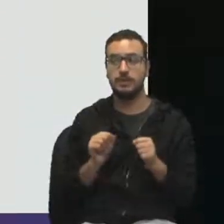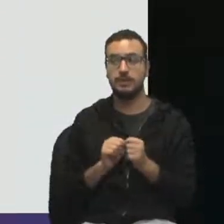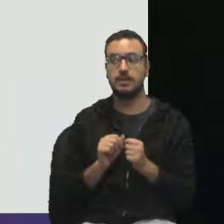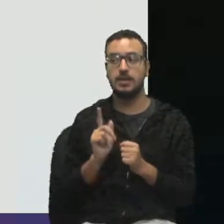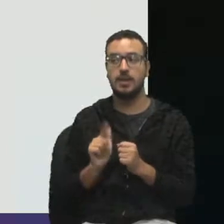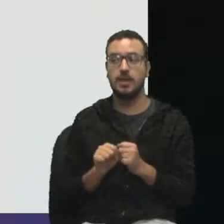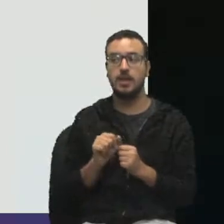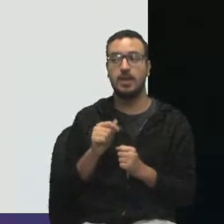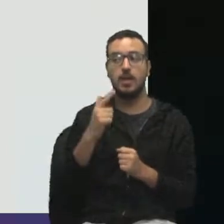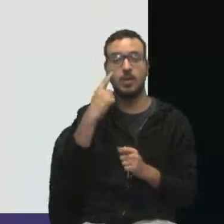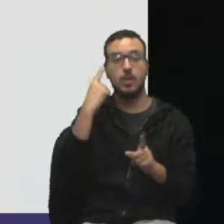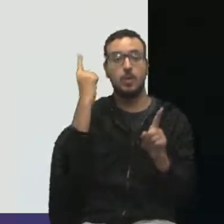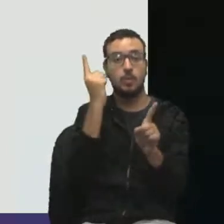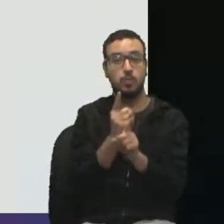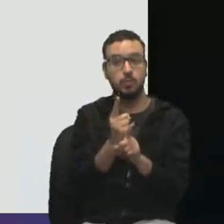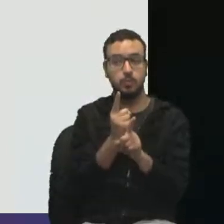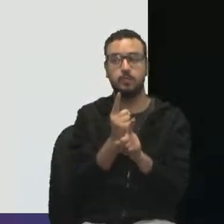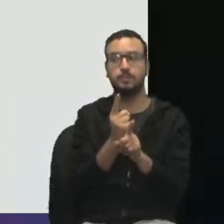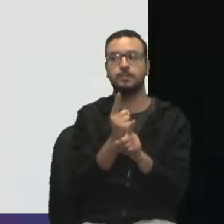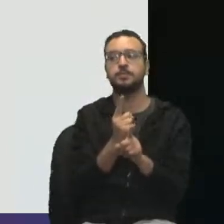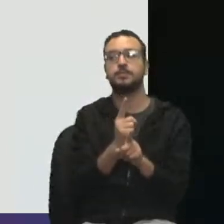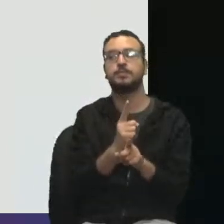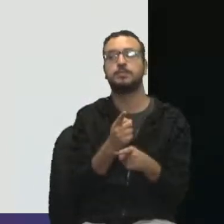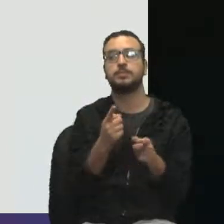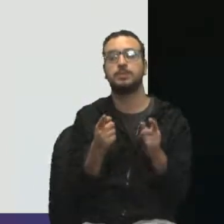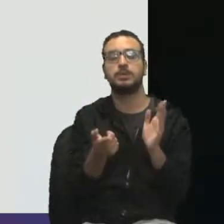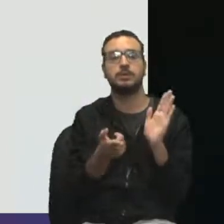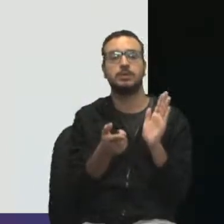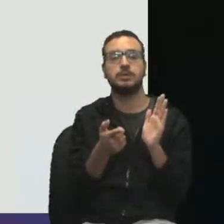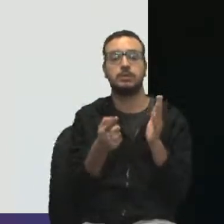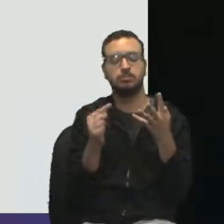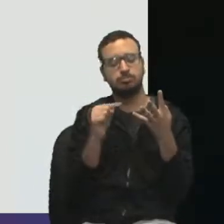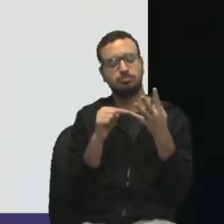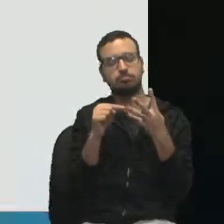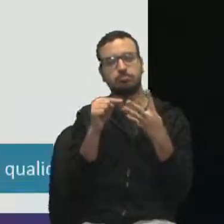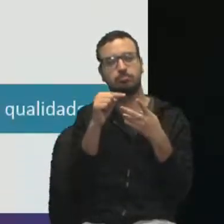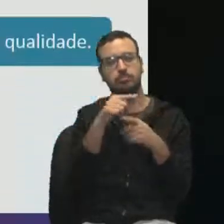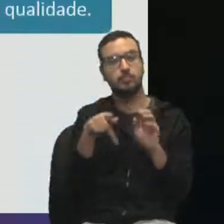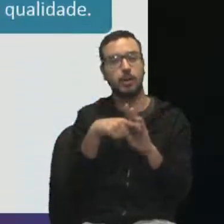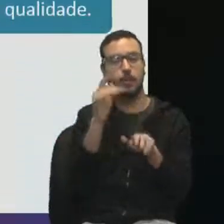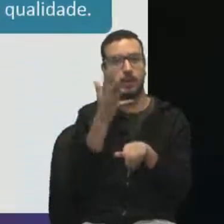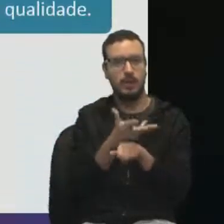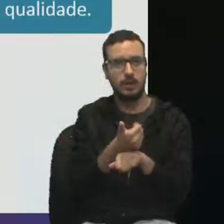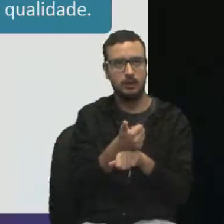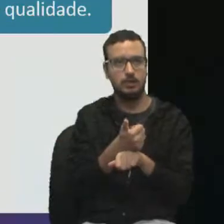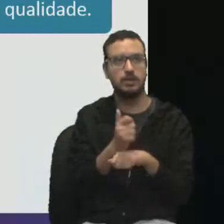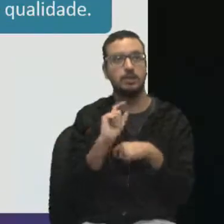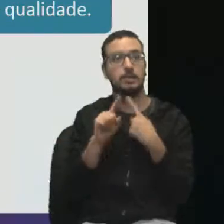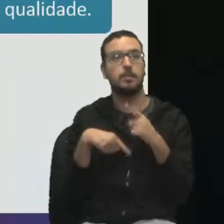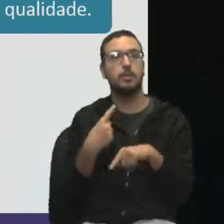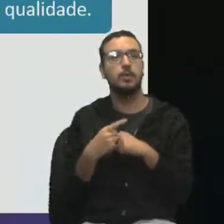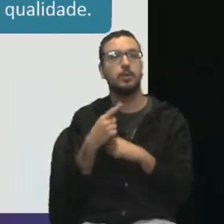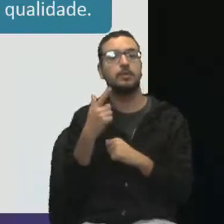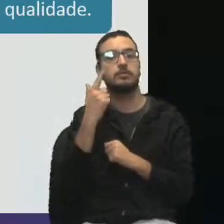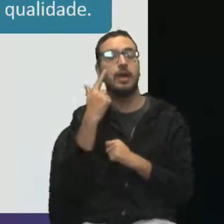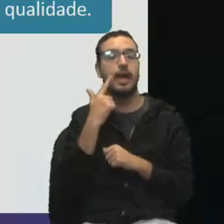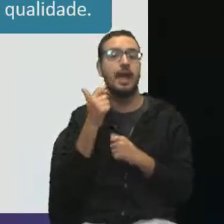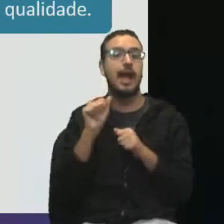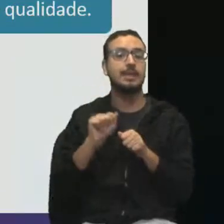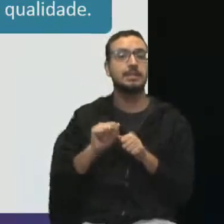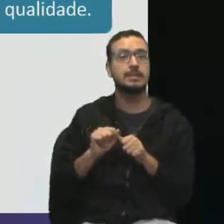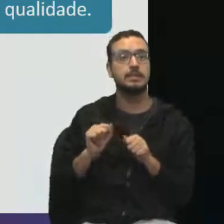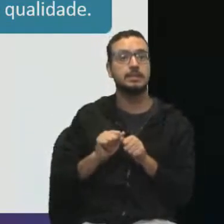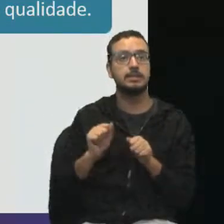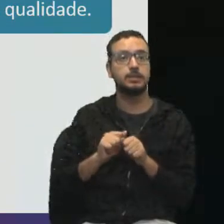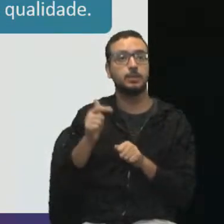é identificar os requisitos e padrões de qualidade. Depois, nós vamos propor ações para garantir essa